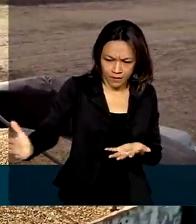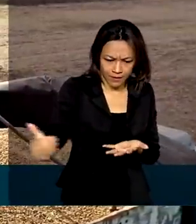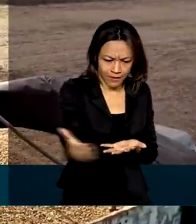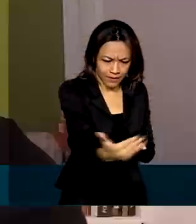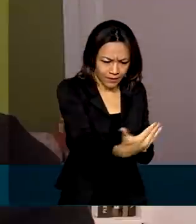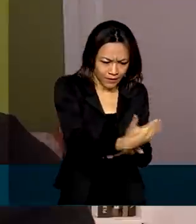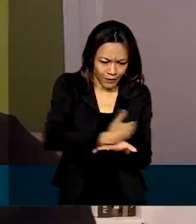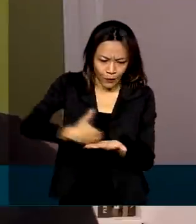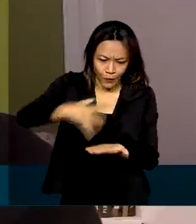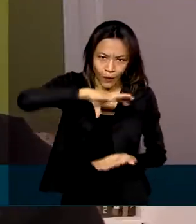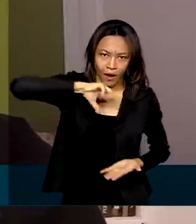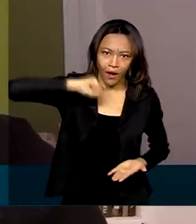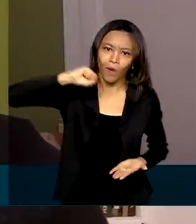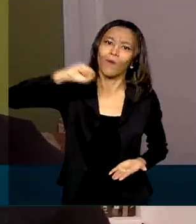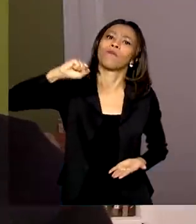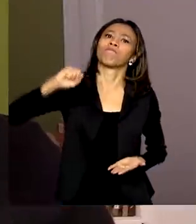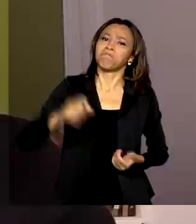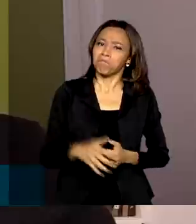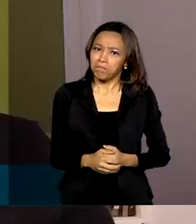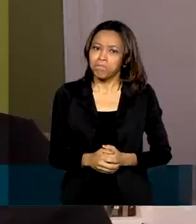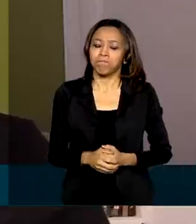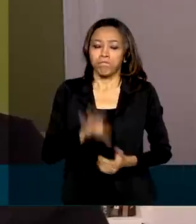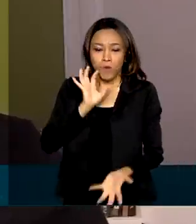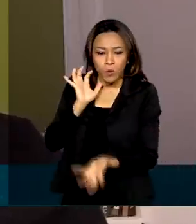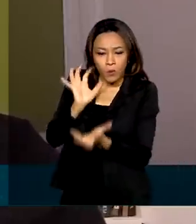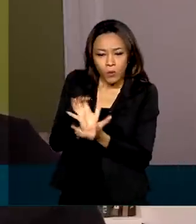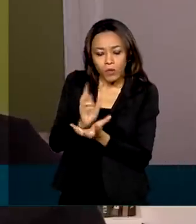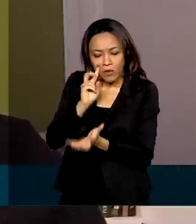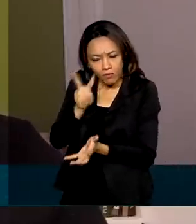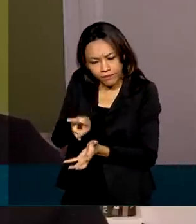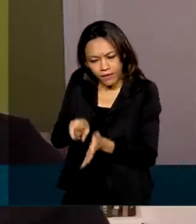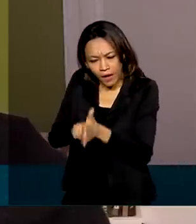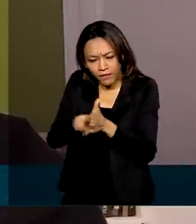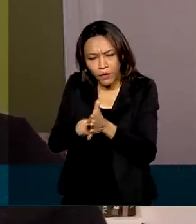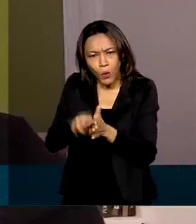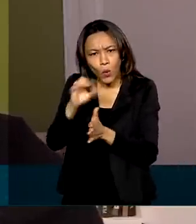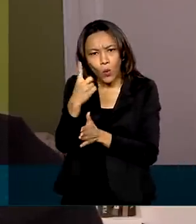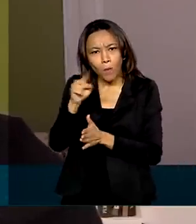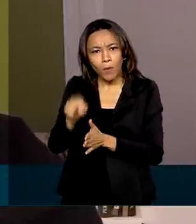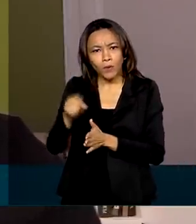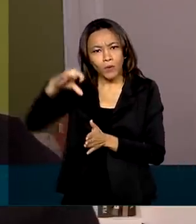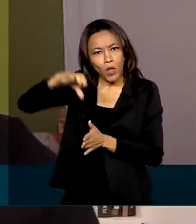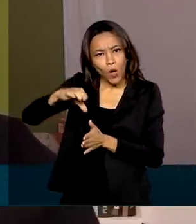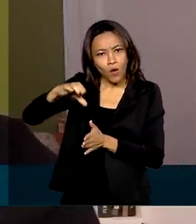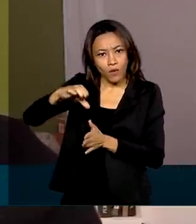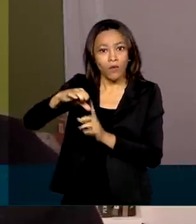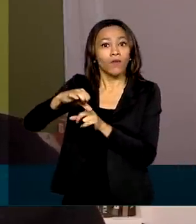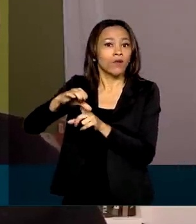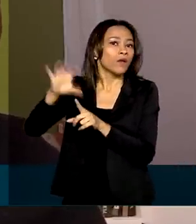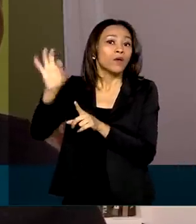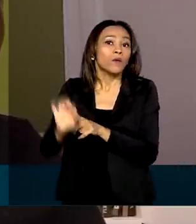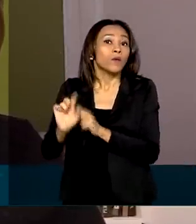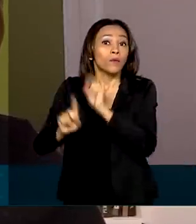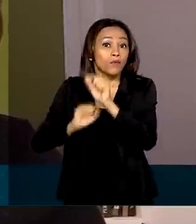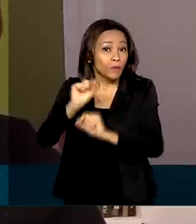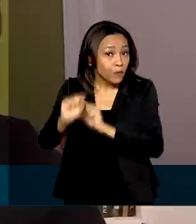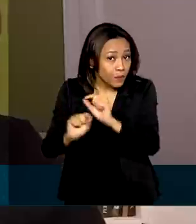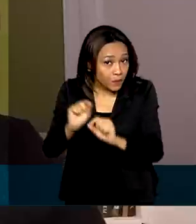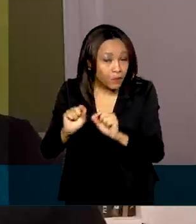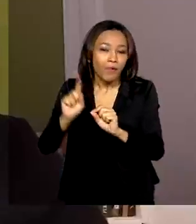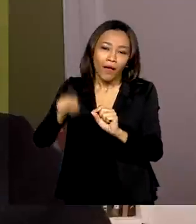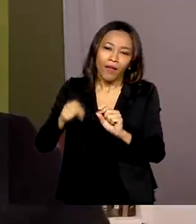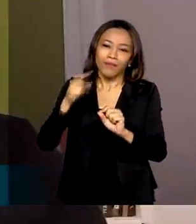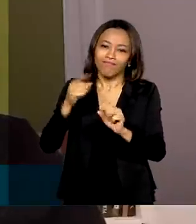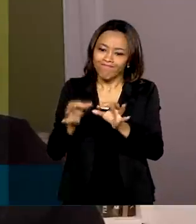recorde. Para 2020, o grupo calculou um crescimento de 1,9%, revisto para cima, principalmente pela melhora das